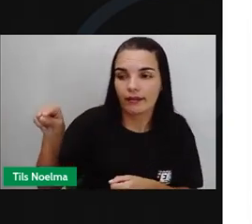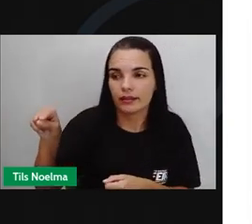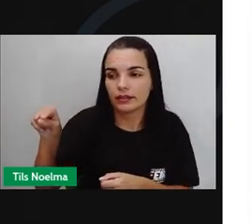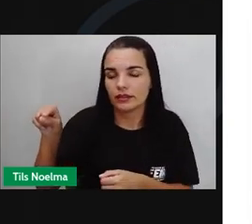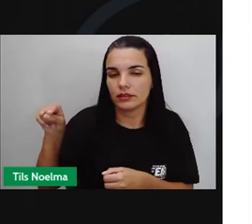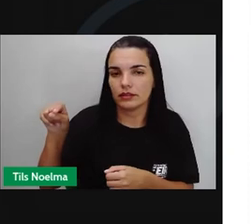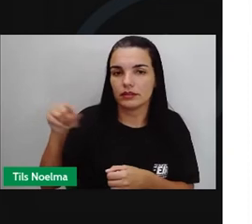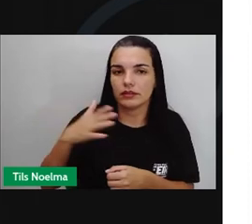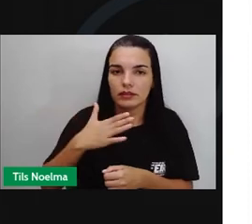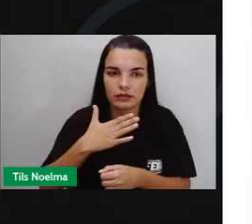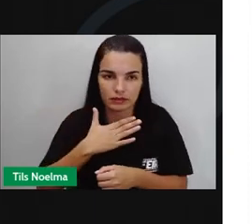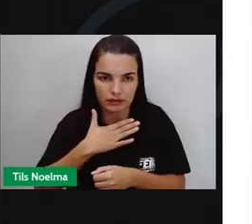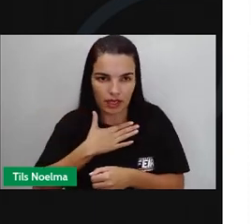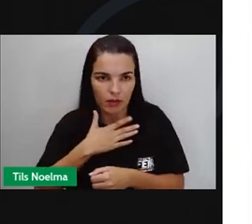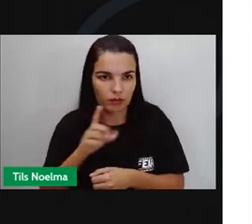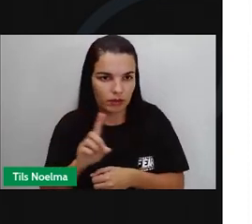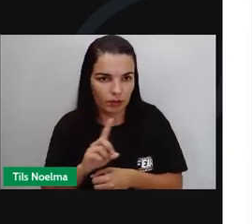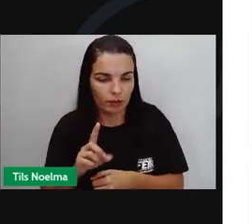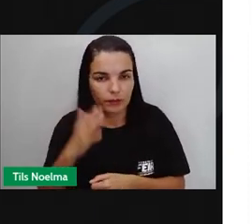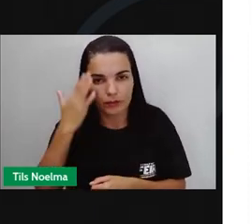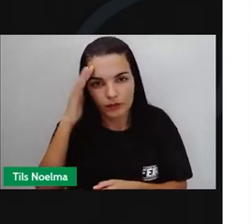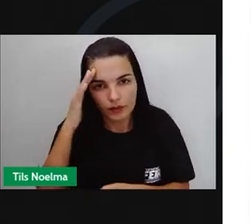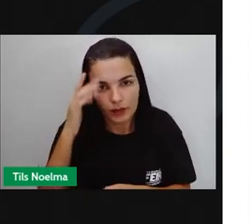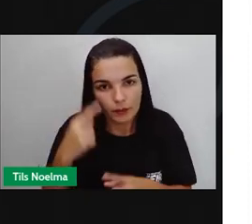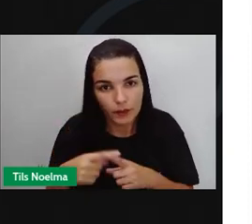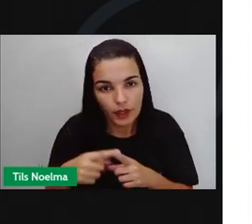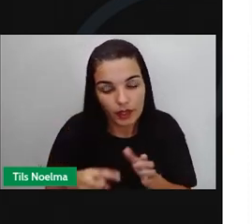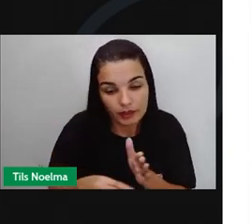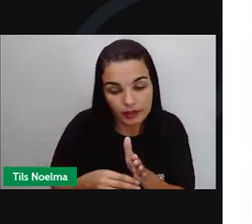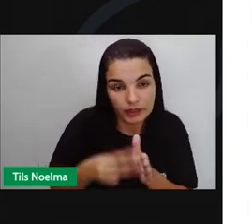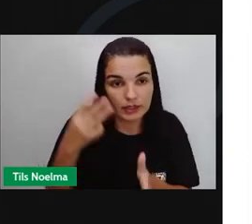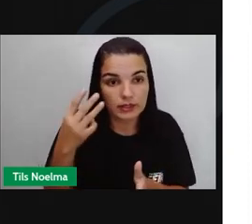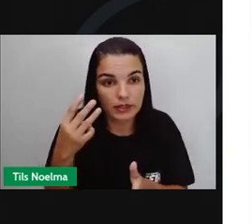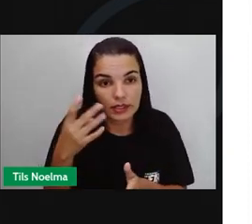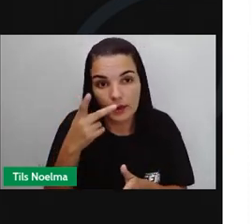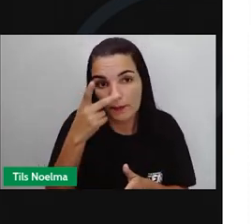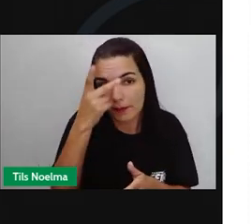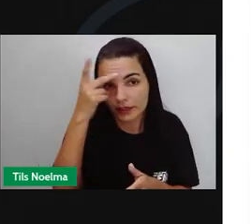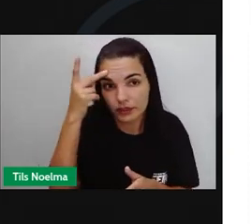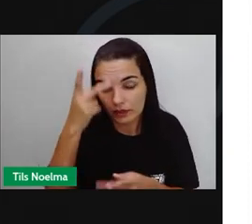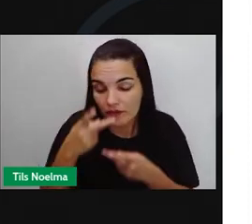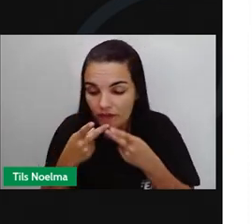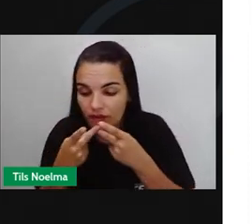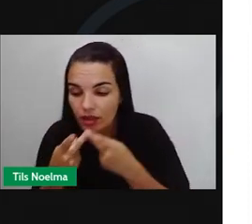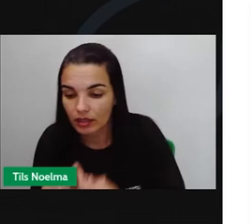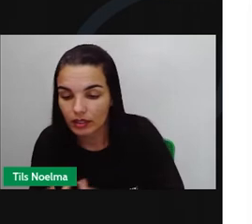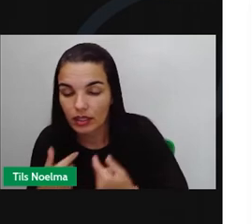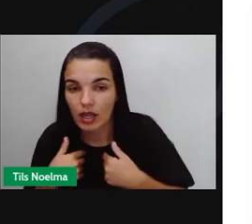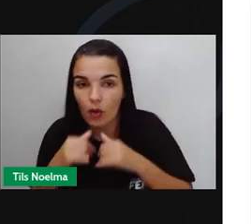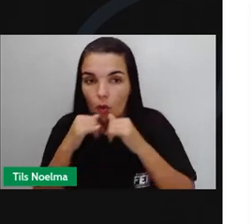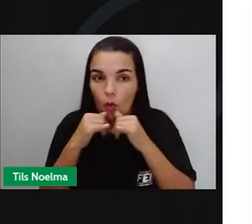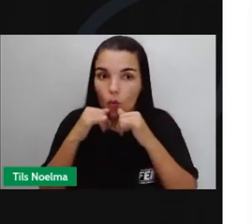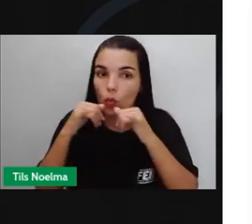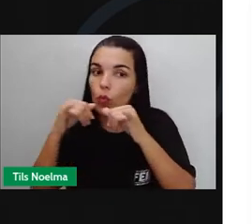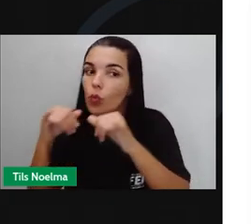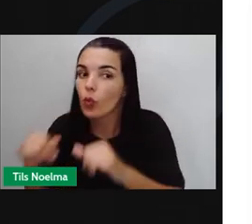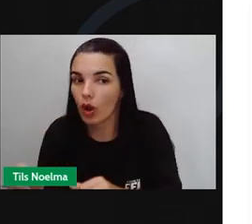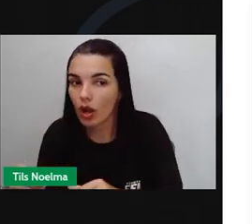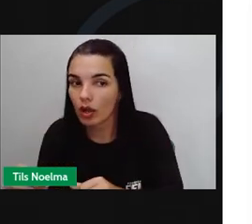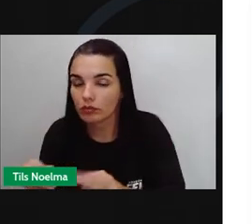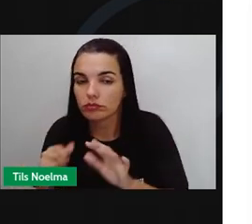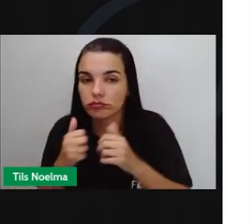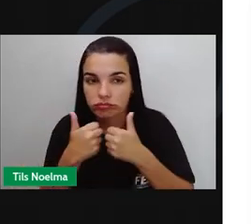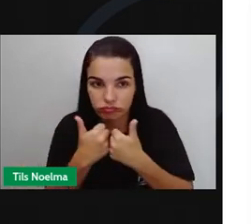Ou ele voltou. Então, é importante que eu comece a escrever o meu texto. E não misture eu com ele.